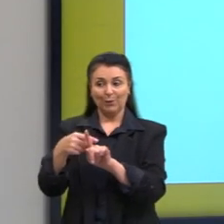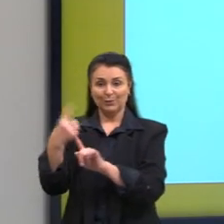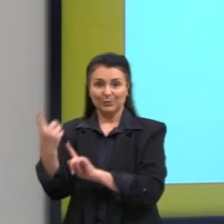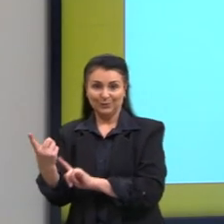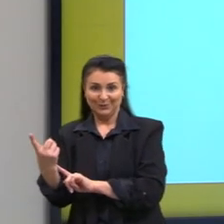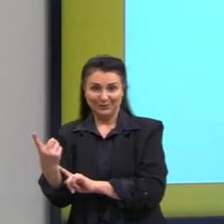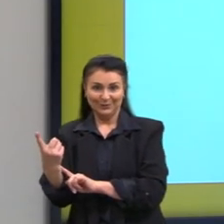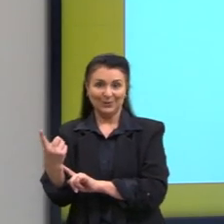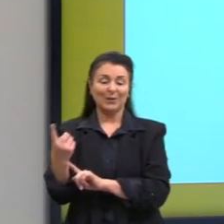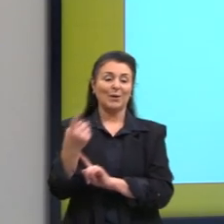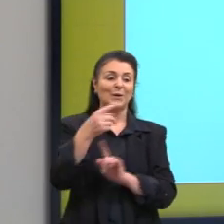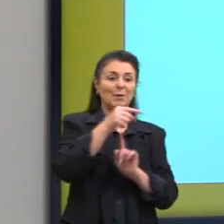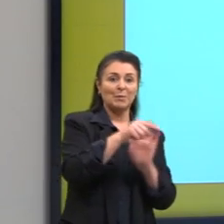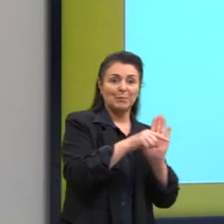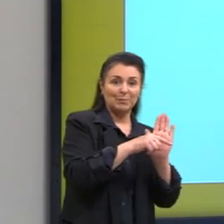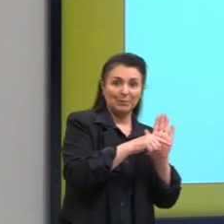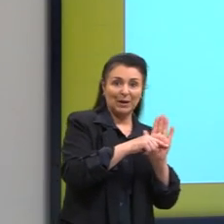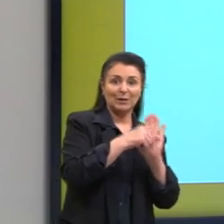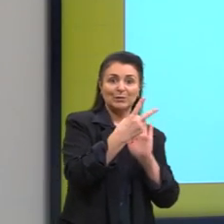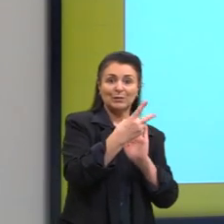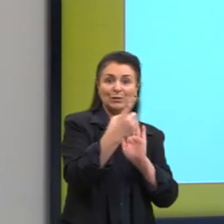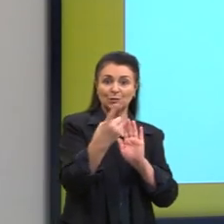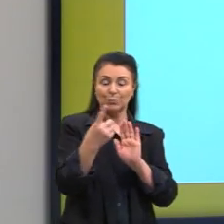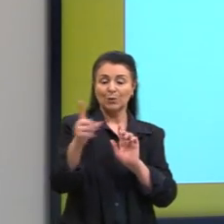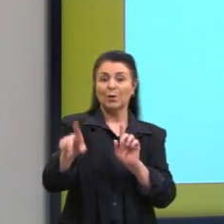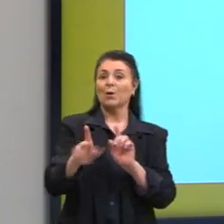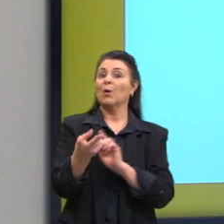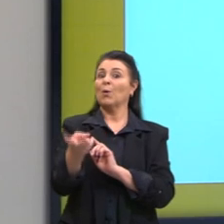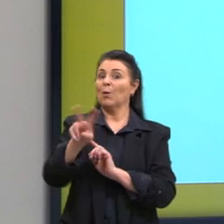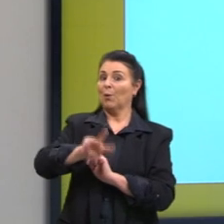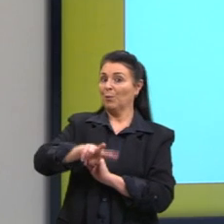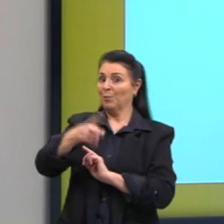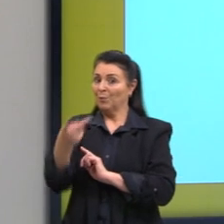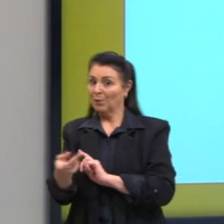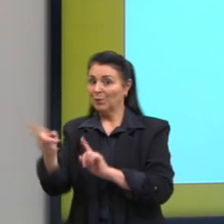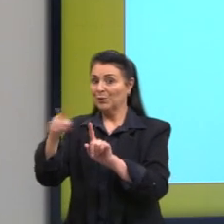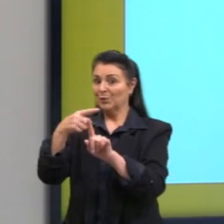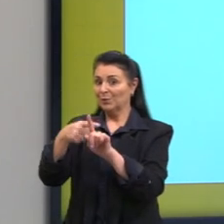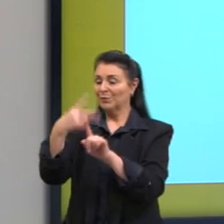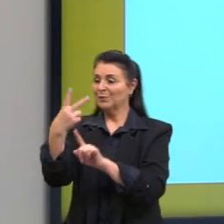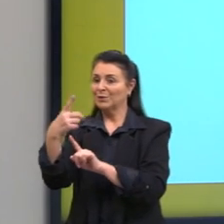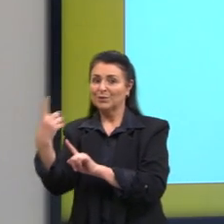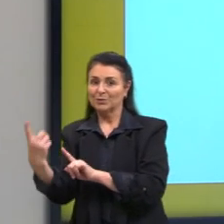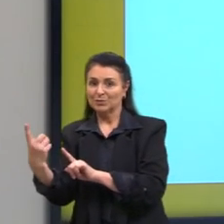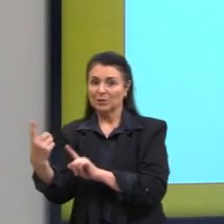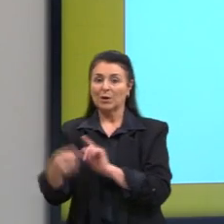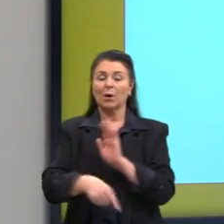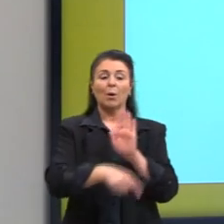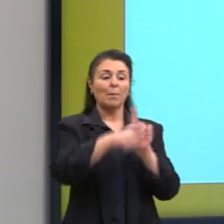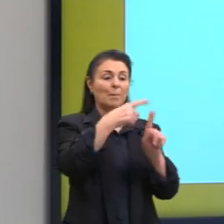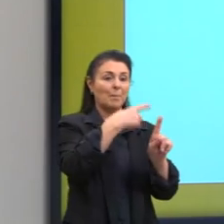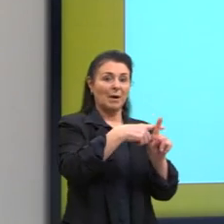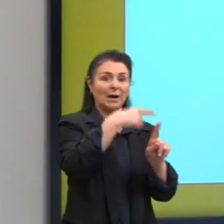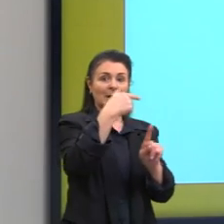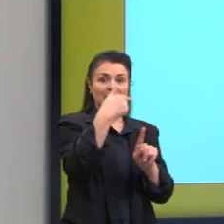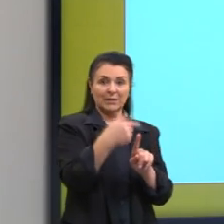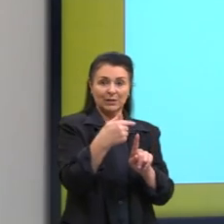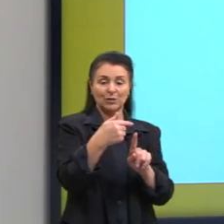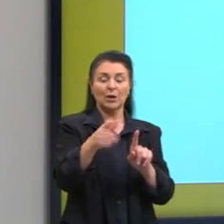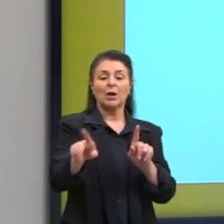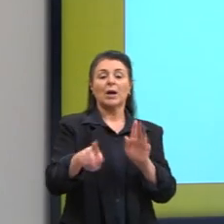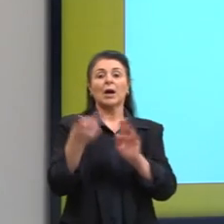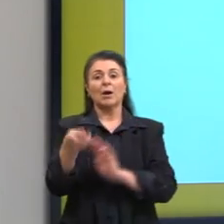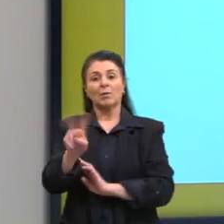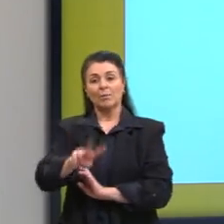um, menos vinte e um é o oposto de mais vinte e um, mais sete é o oposto de menos sete, menos cem é o